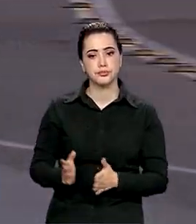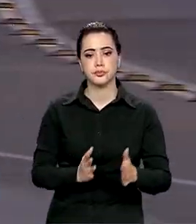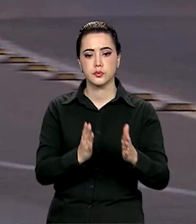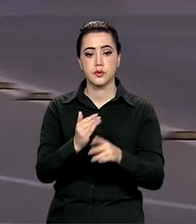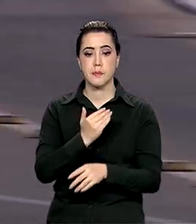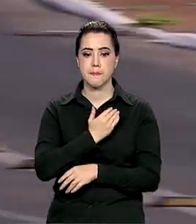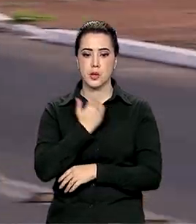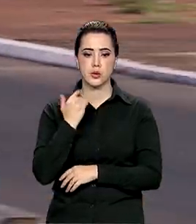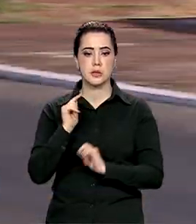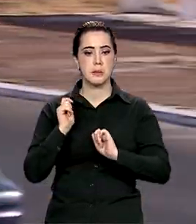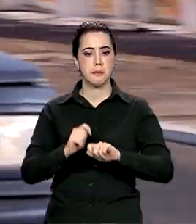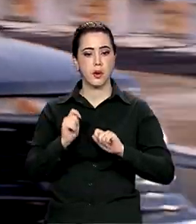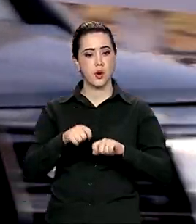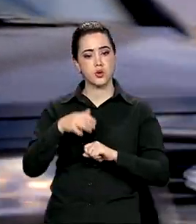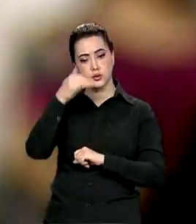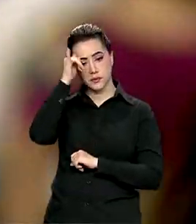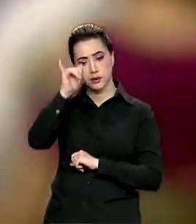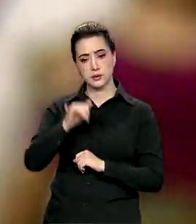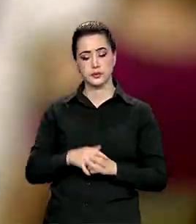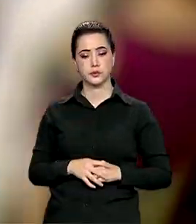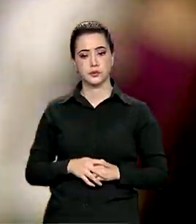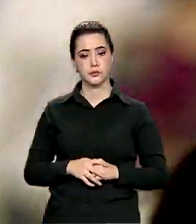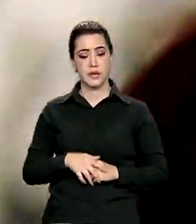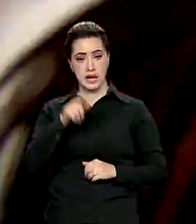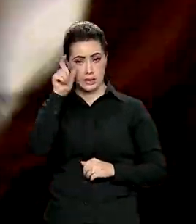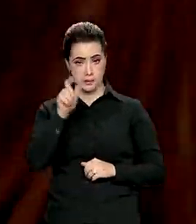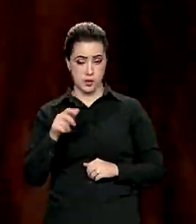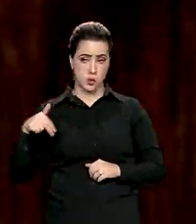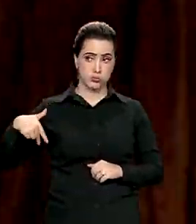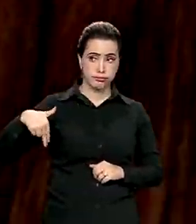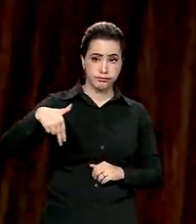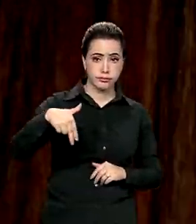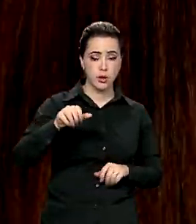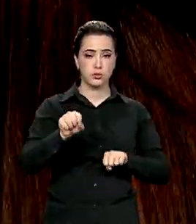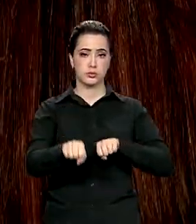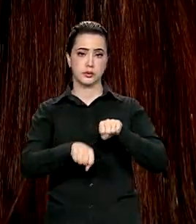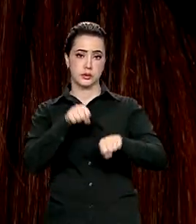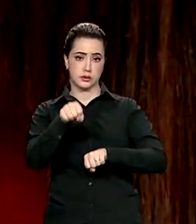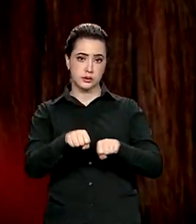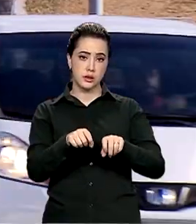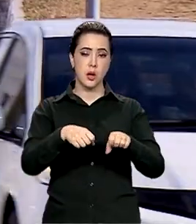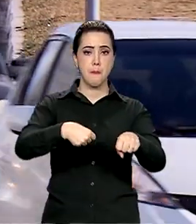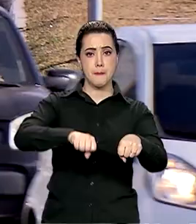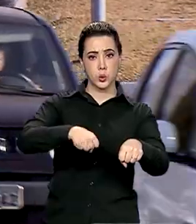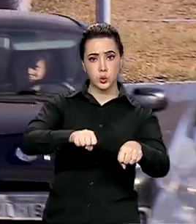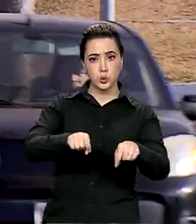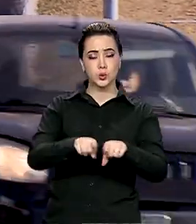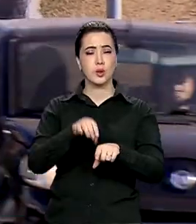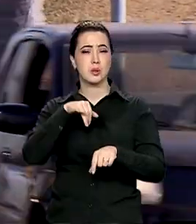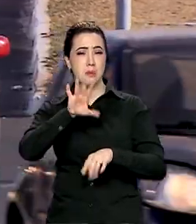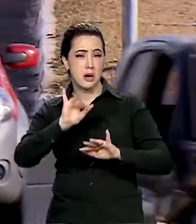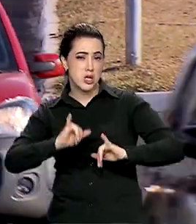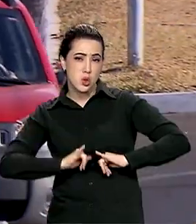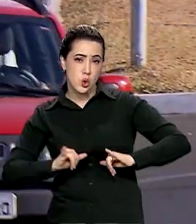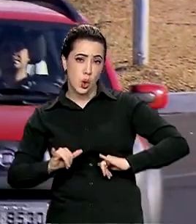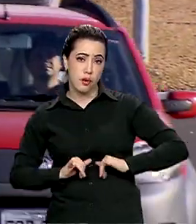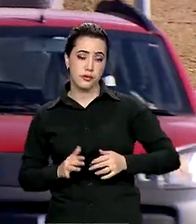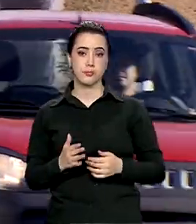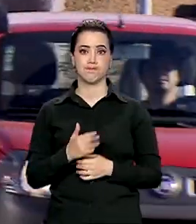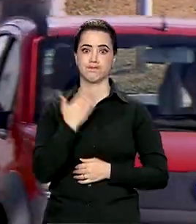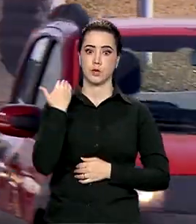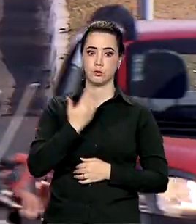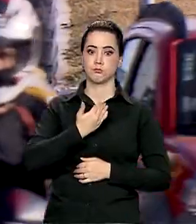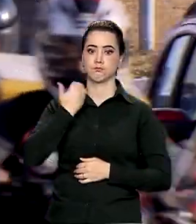Mortes que poderiam ser evitadas. Os pedestres, ciclistas e motociclistas são os mais vulneráveis. A